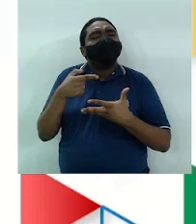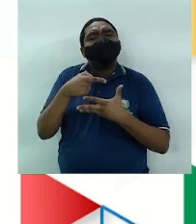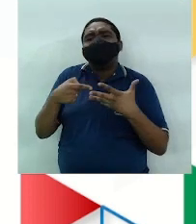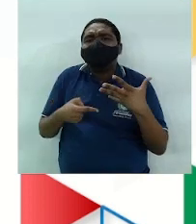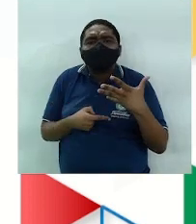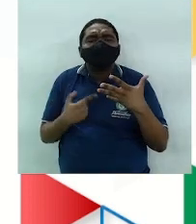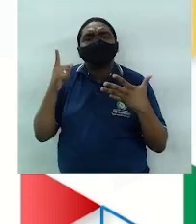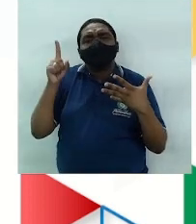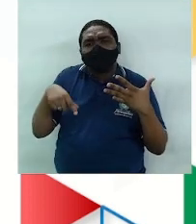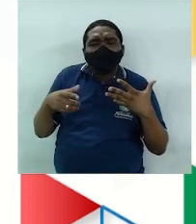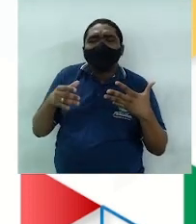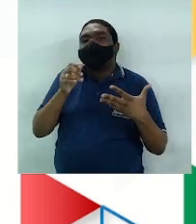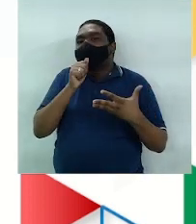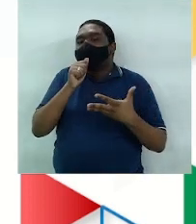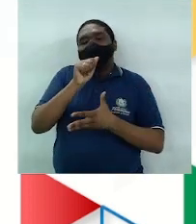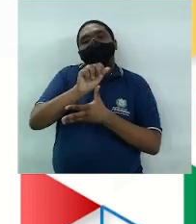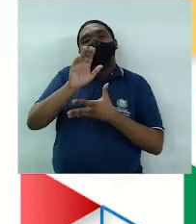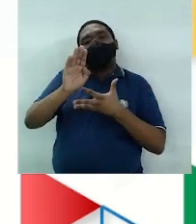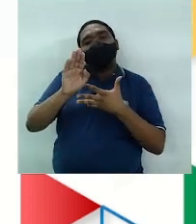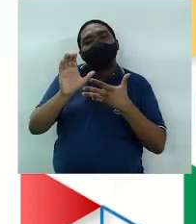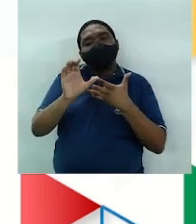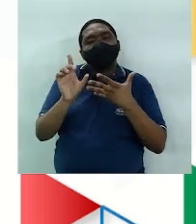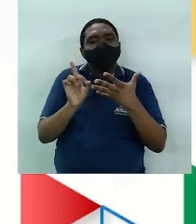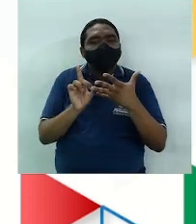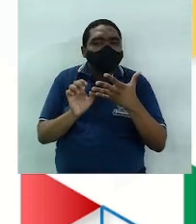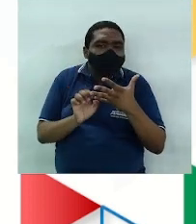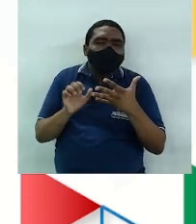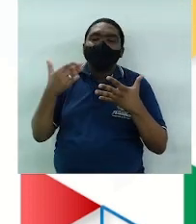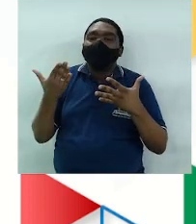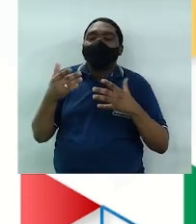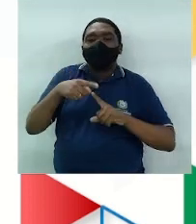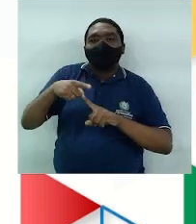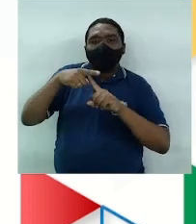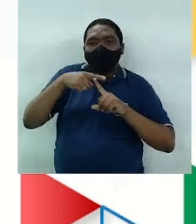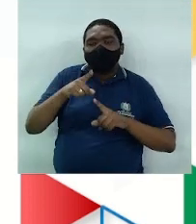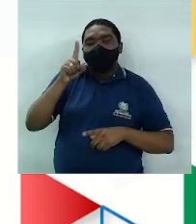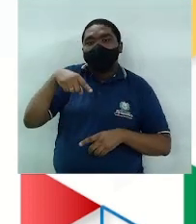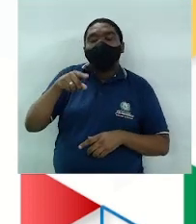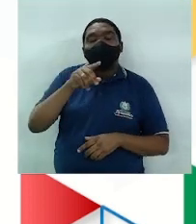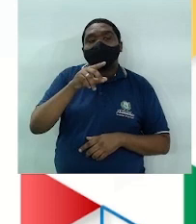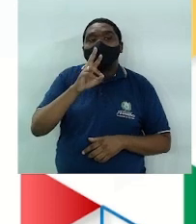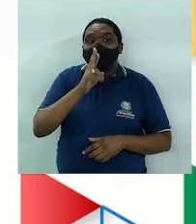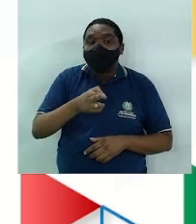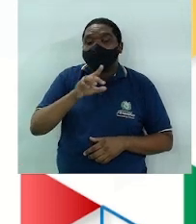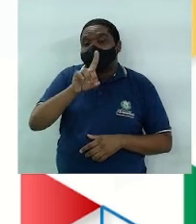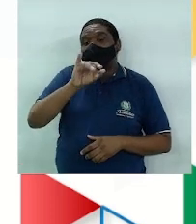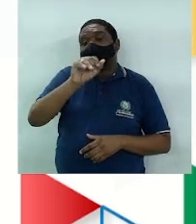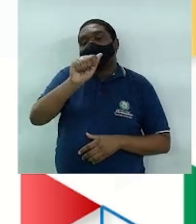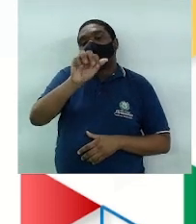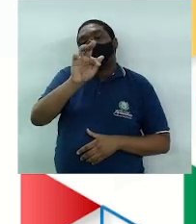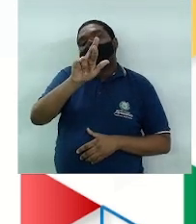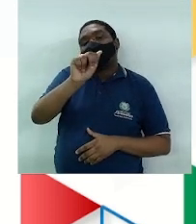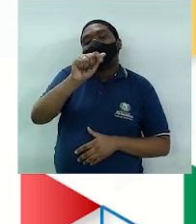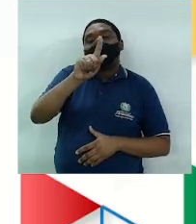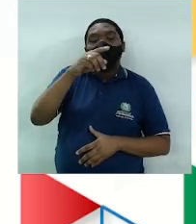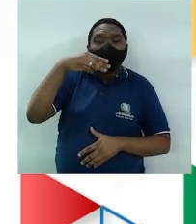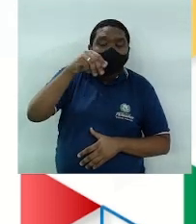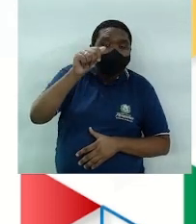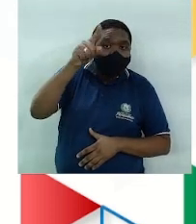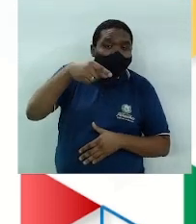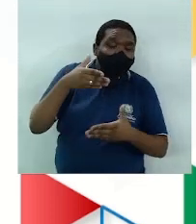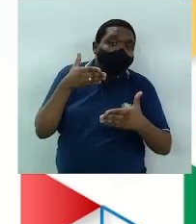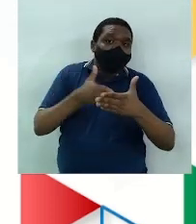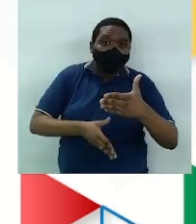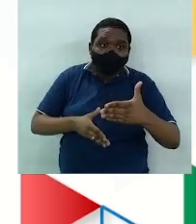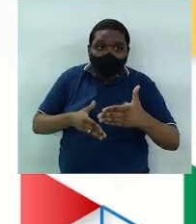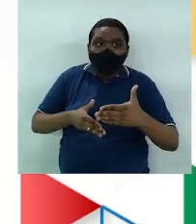a seguir é considerado um método? Vamos lá, se nós observarmos, seria o diafragma. Por quê? Porque ele é um método de barreira que possui